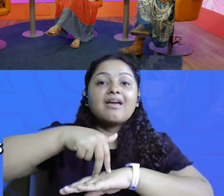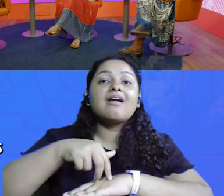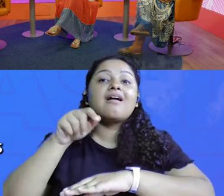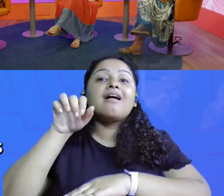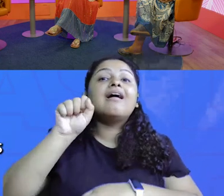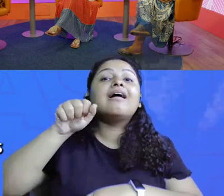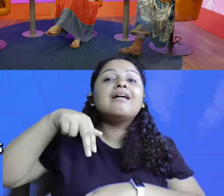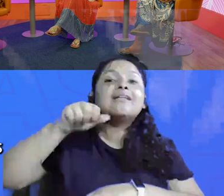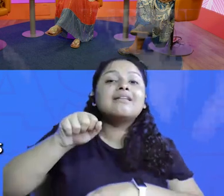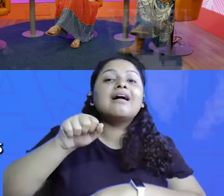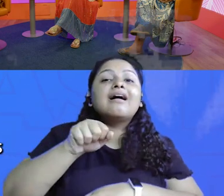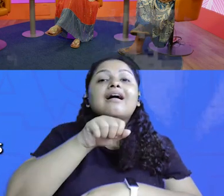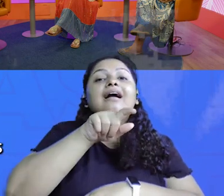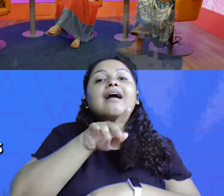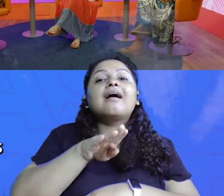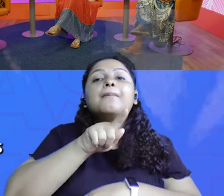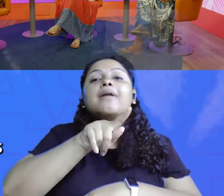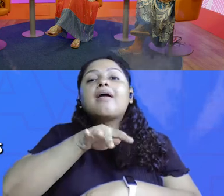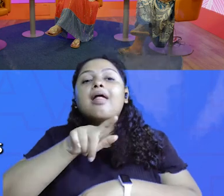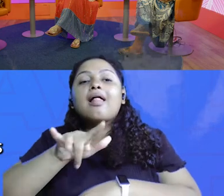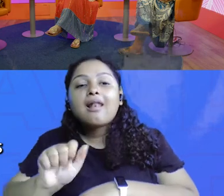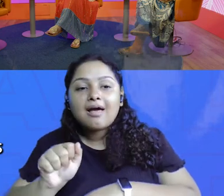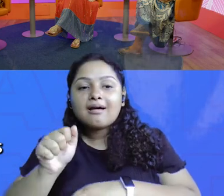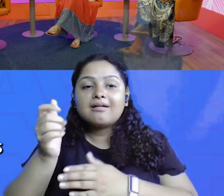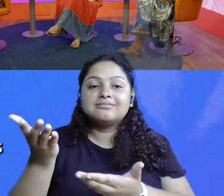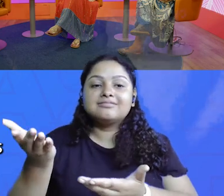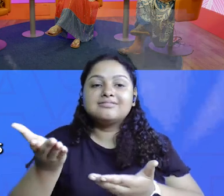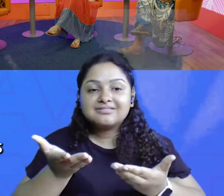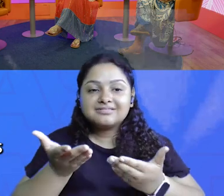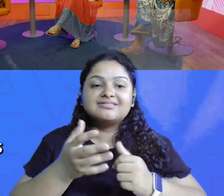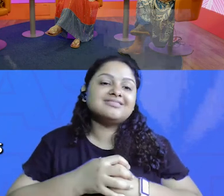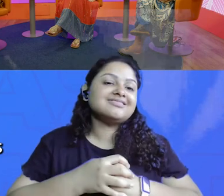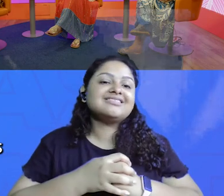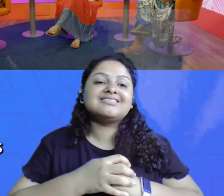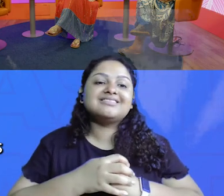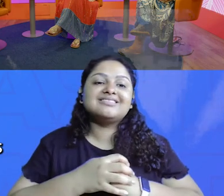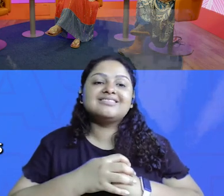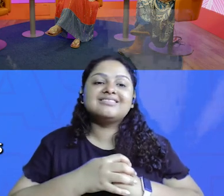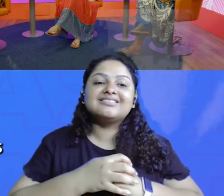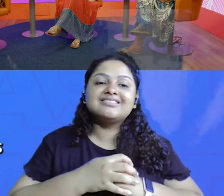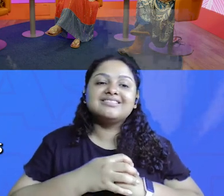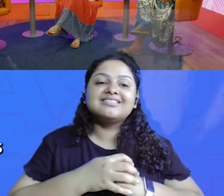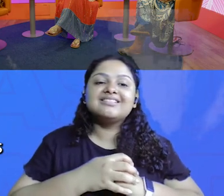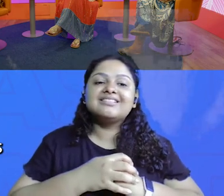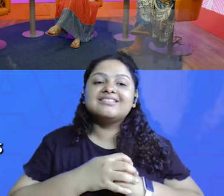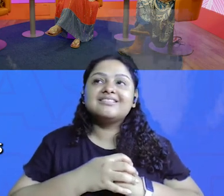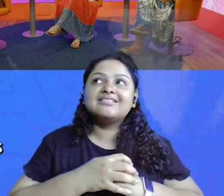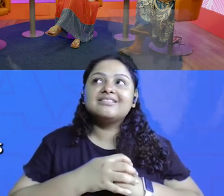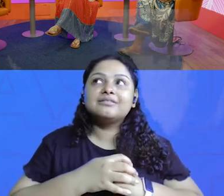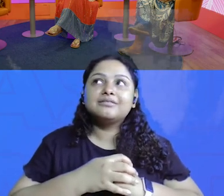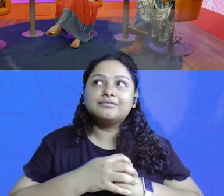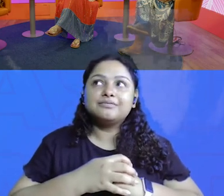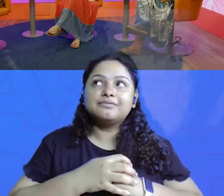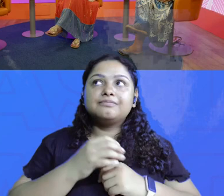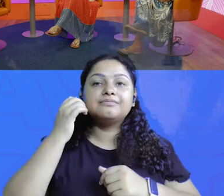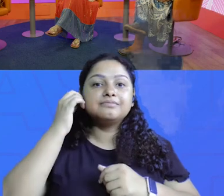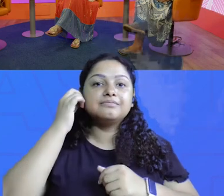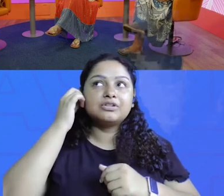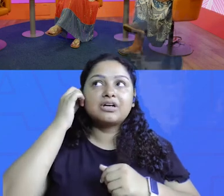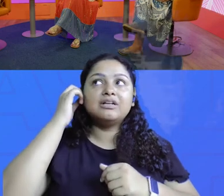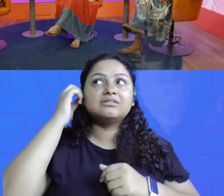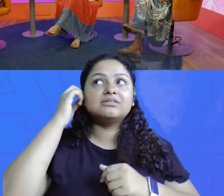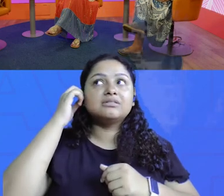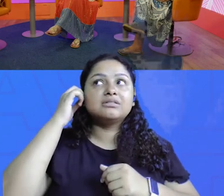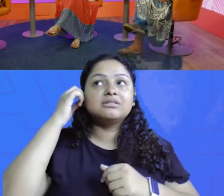ovacionada Ana Gabriela Rodrigues de Araújo Maia Braga. Olha!